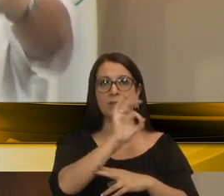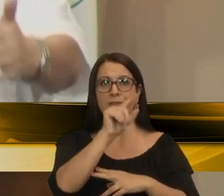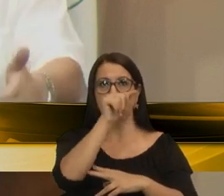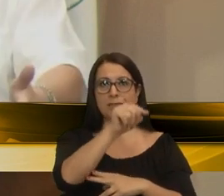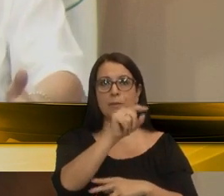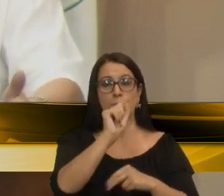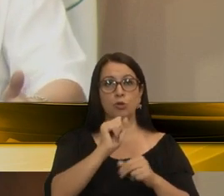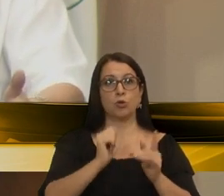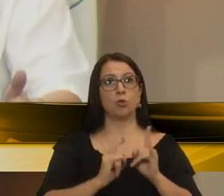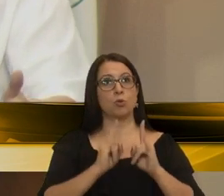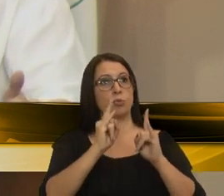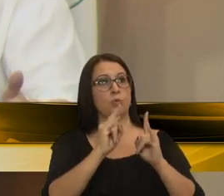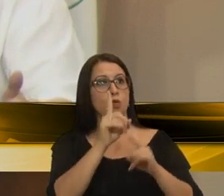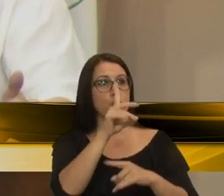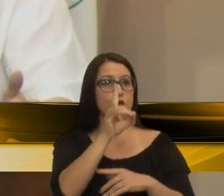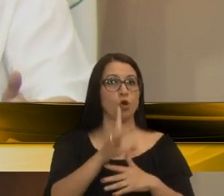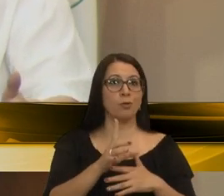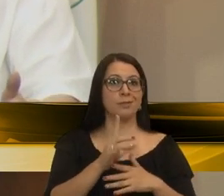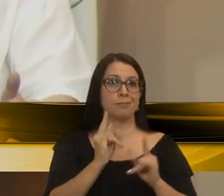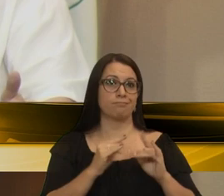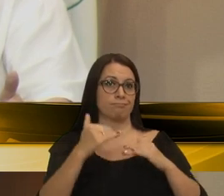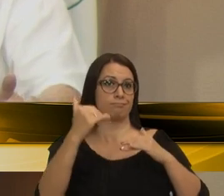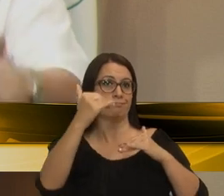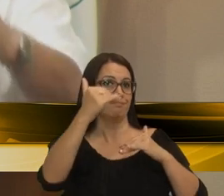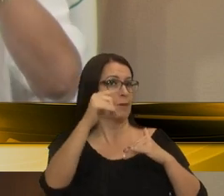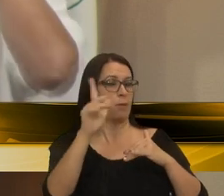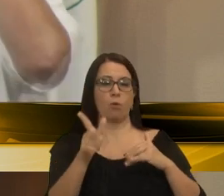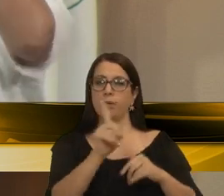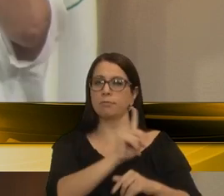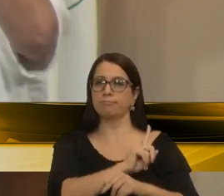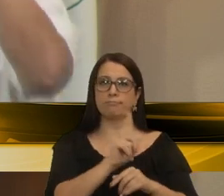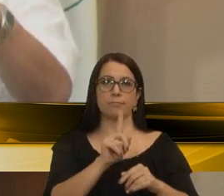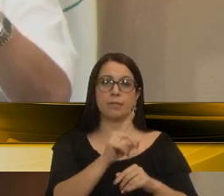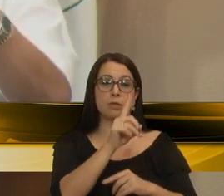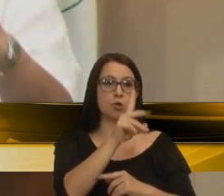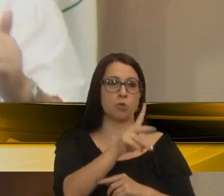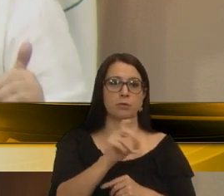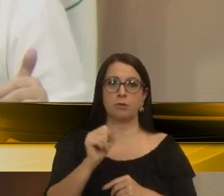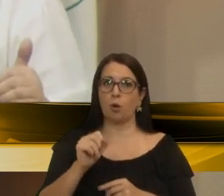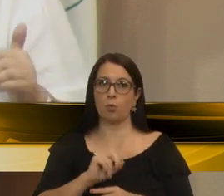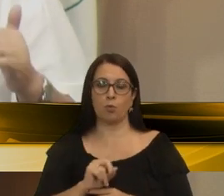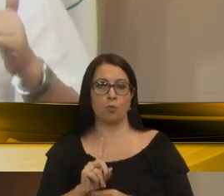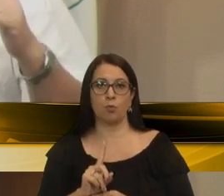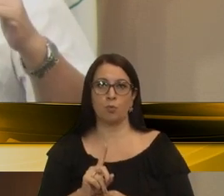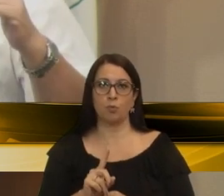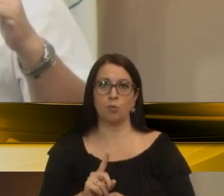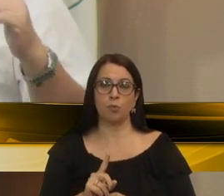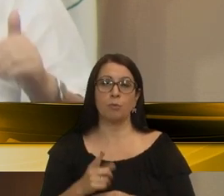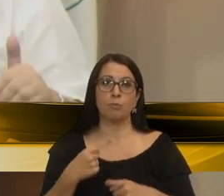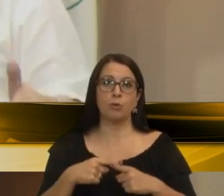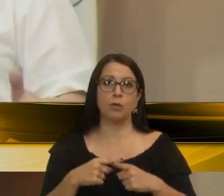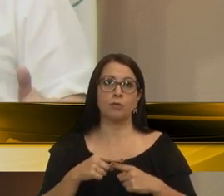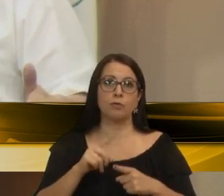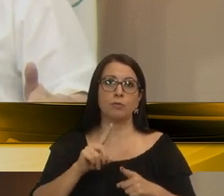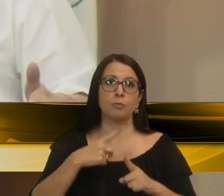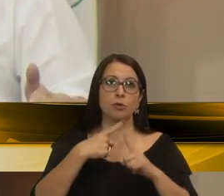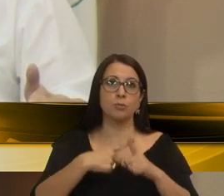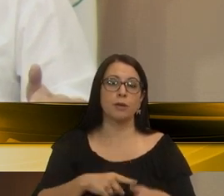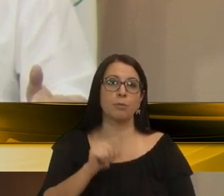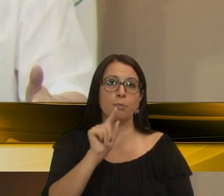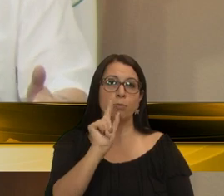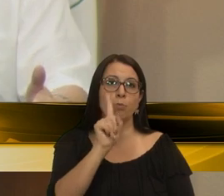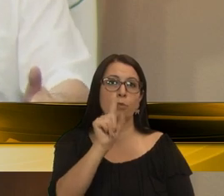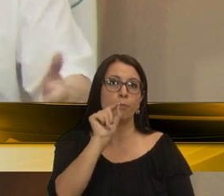você poderia construir um prédio de 12 andares, mas agora não vai ser nem 12, nem 8, porque você vai multiplicar por 1